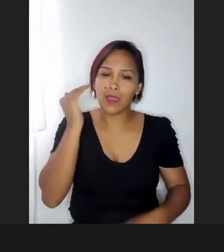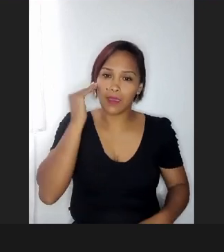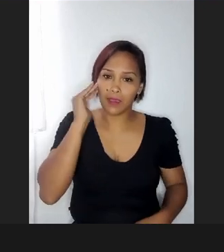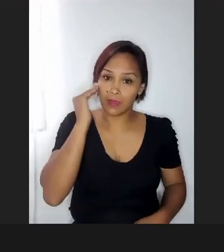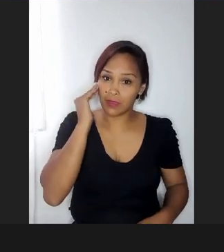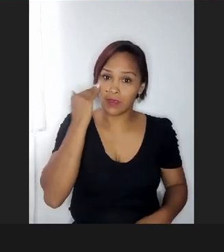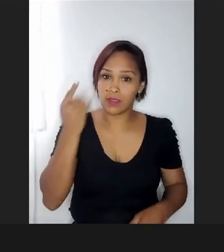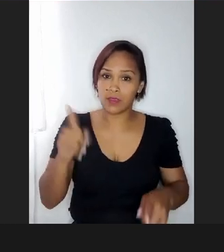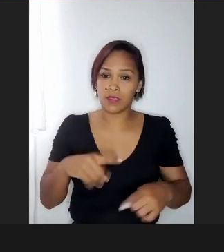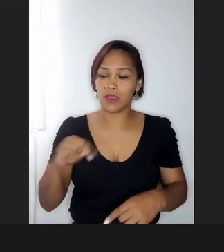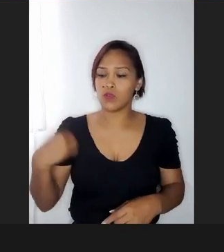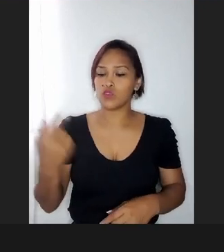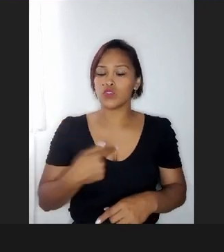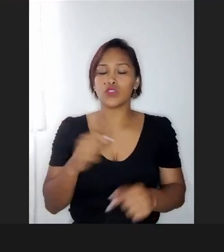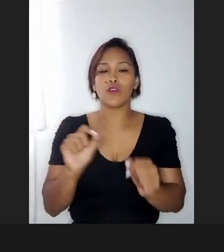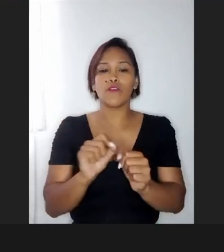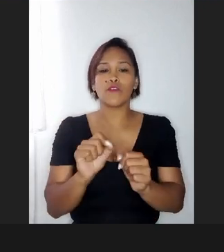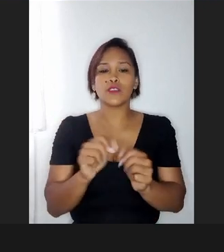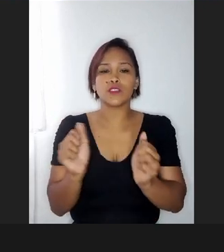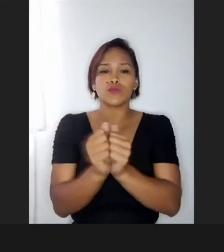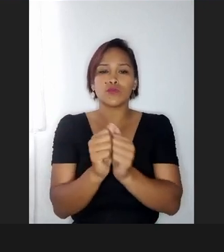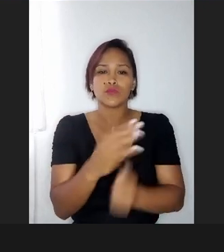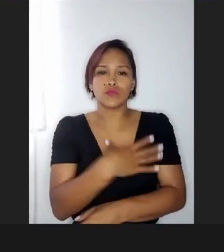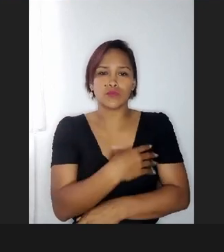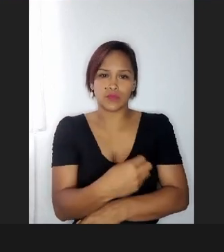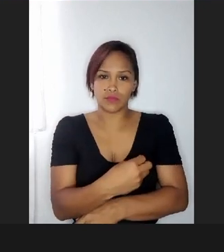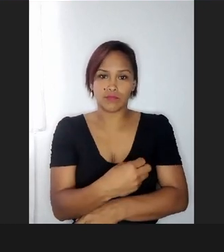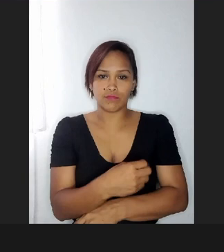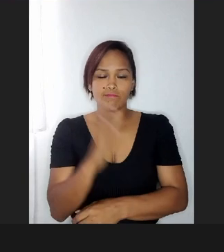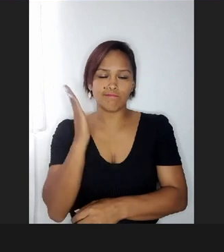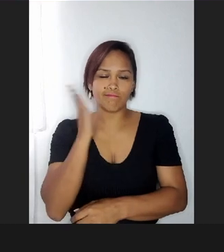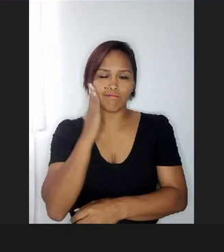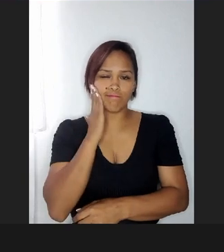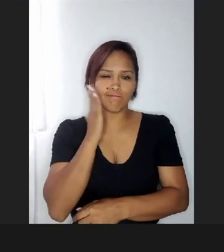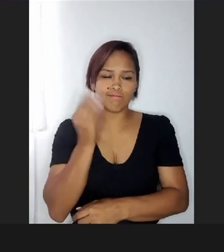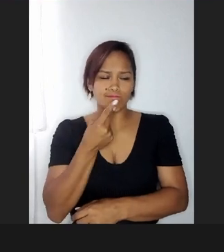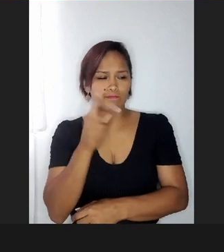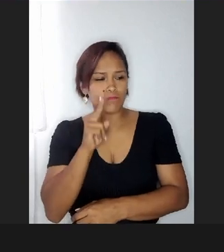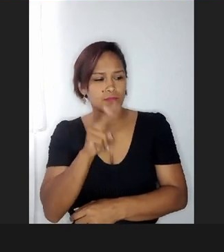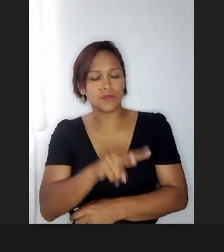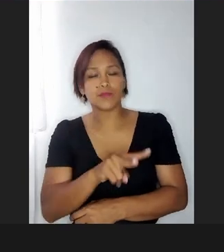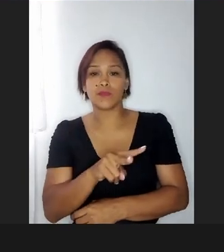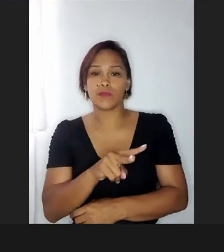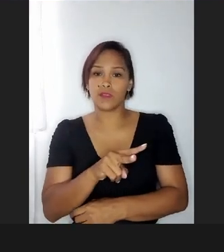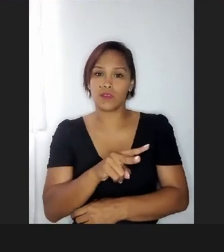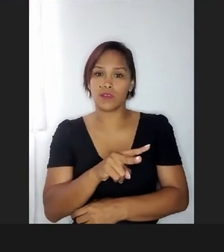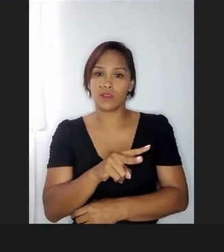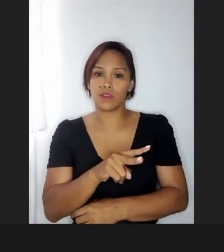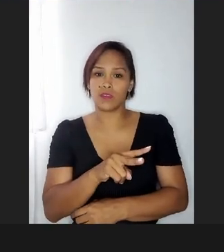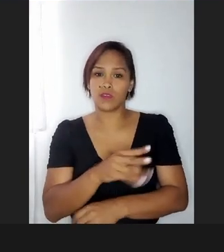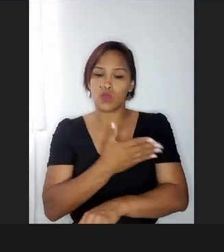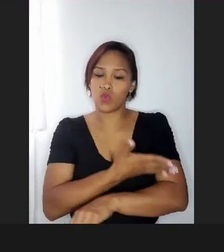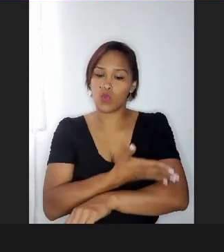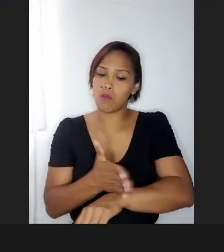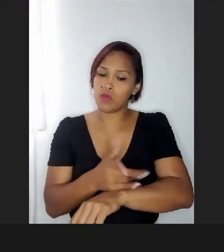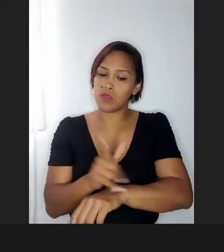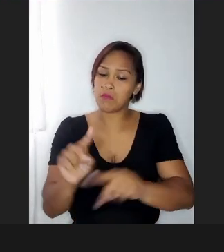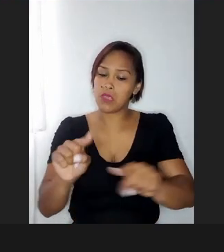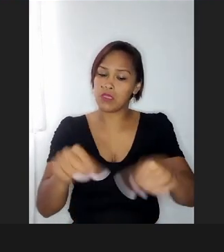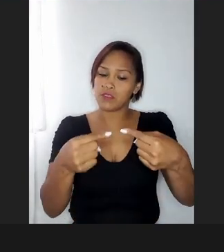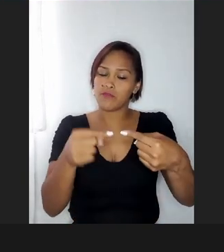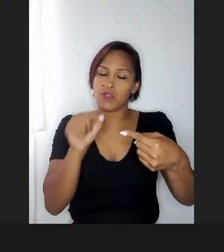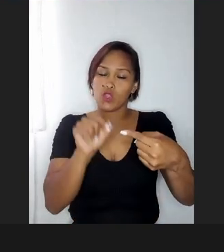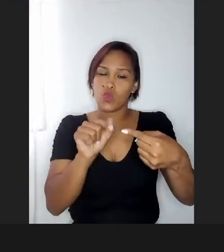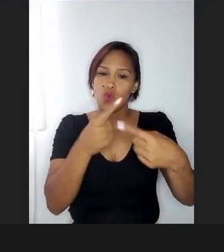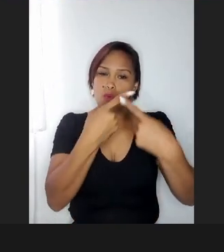às nossas ações com eles, então, eles saberem que quando eles estão num comportamento desafiador, em